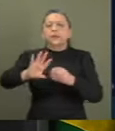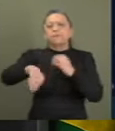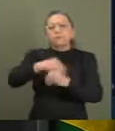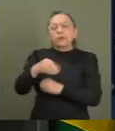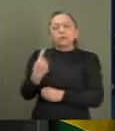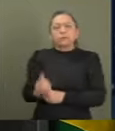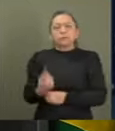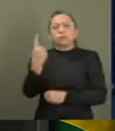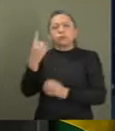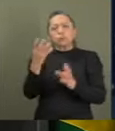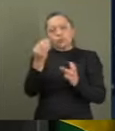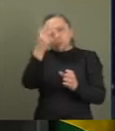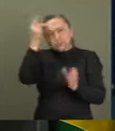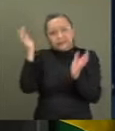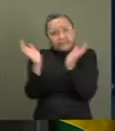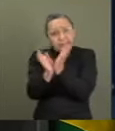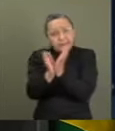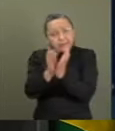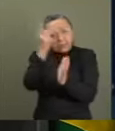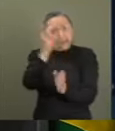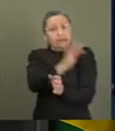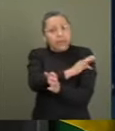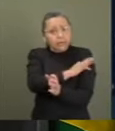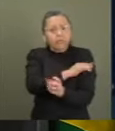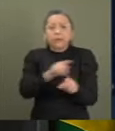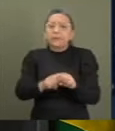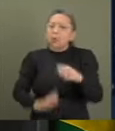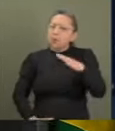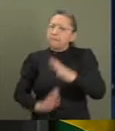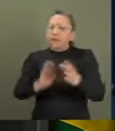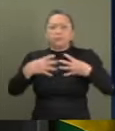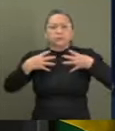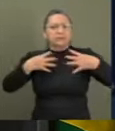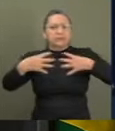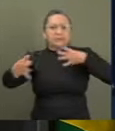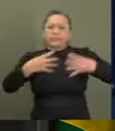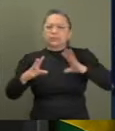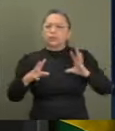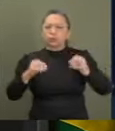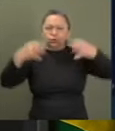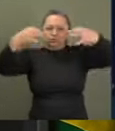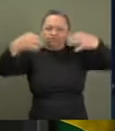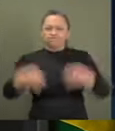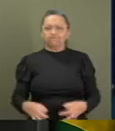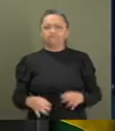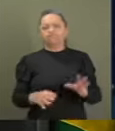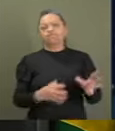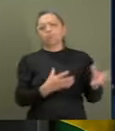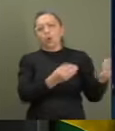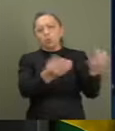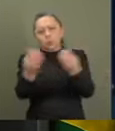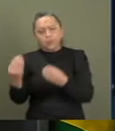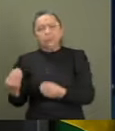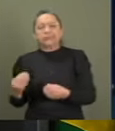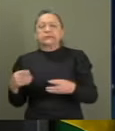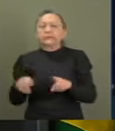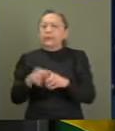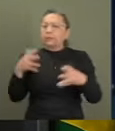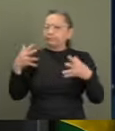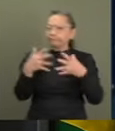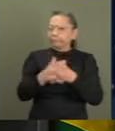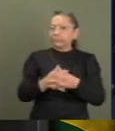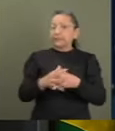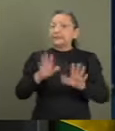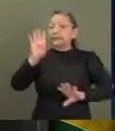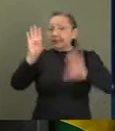equipe de técnicos e com o máximo de transparência. Como muitas e complexas as licitações